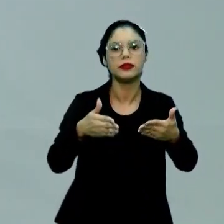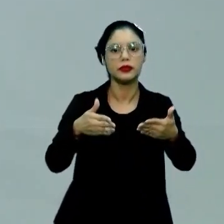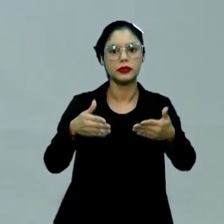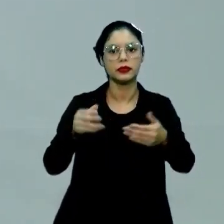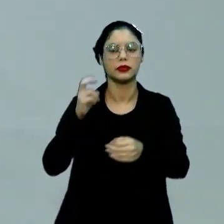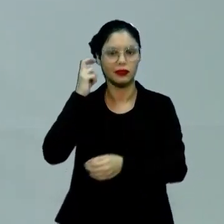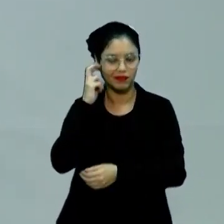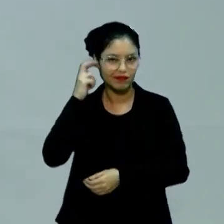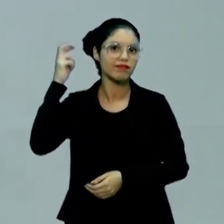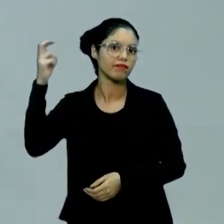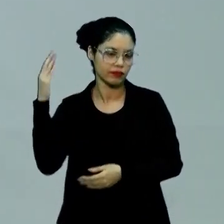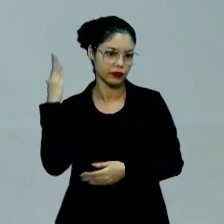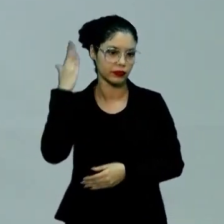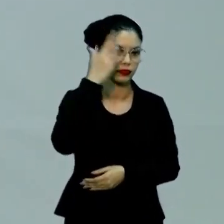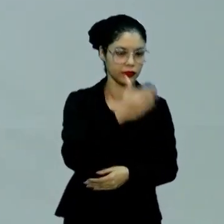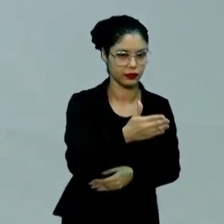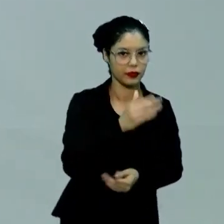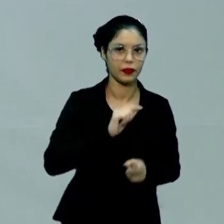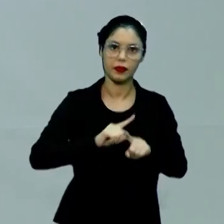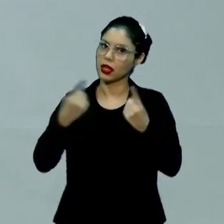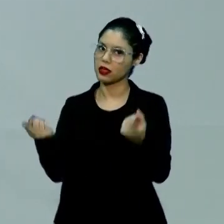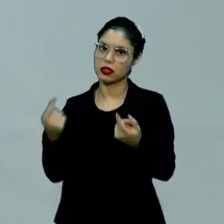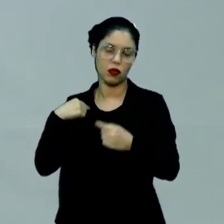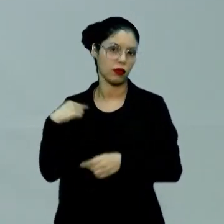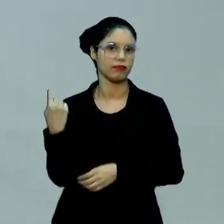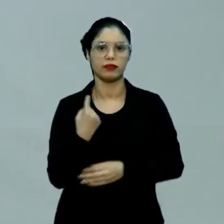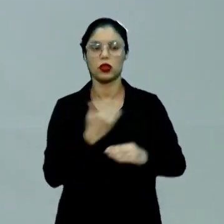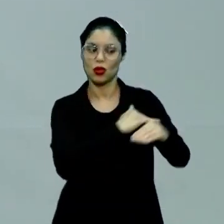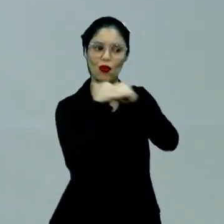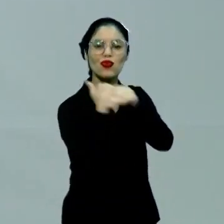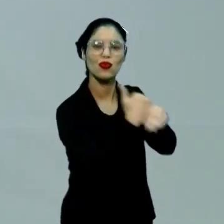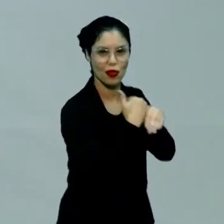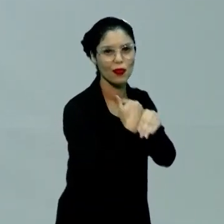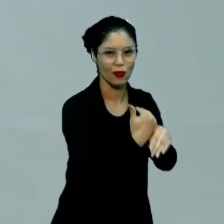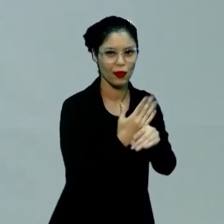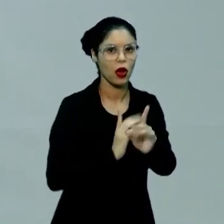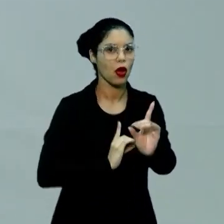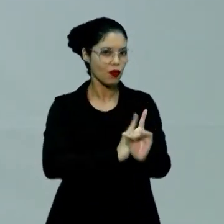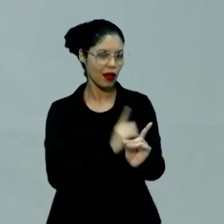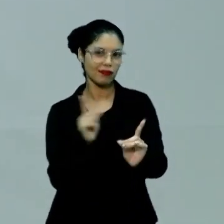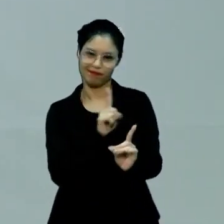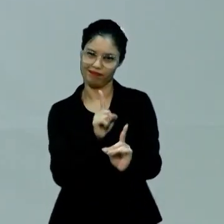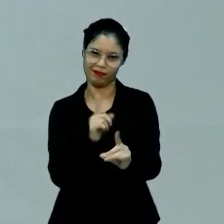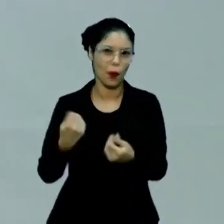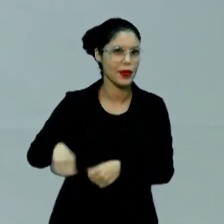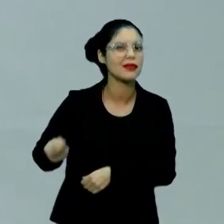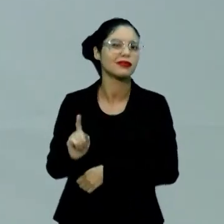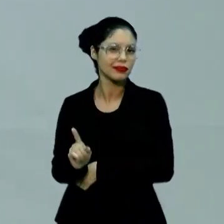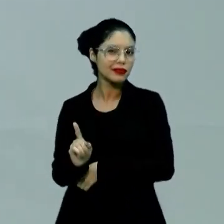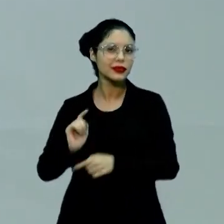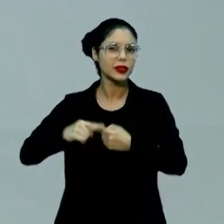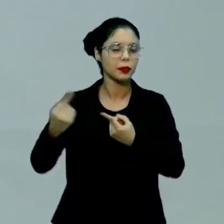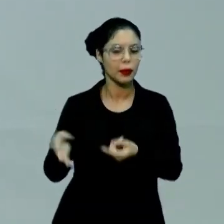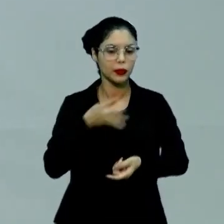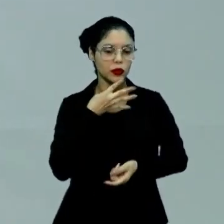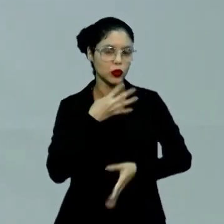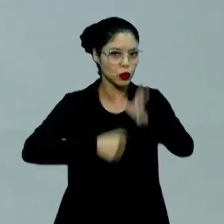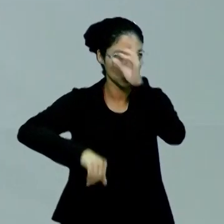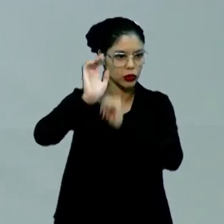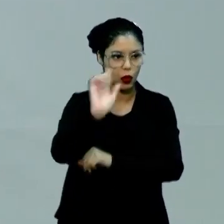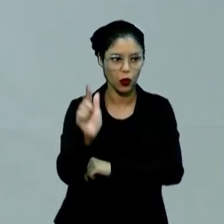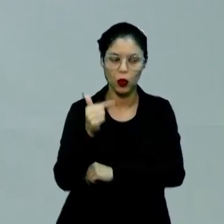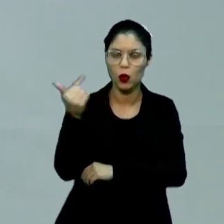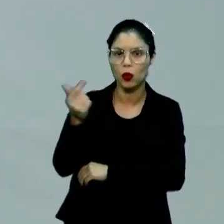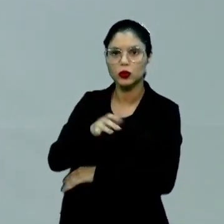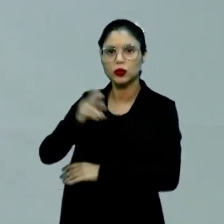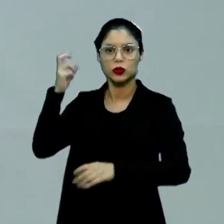cultura que direciona para a bagunça, mas eu necessariamente não preciso me identificar com aquela cultura e passo a conhecer outras